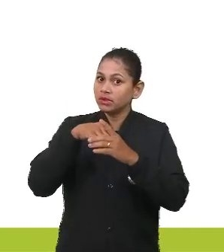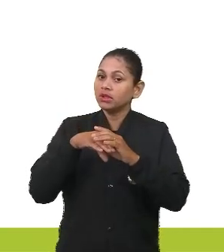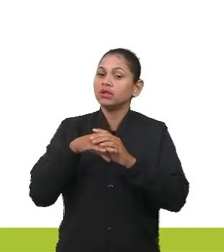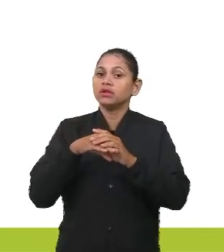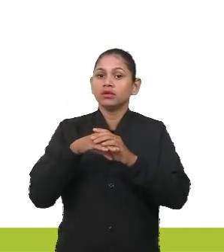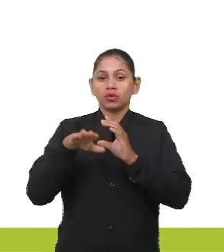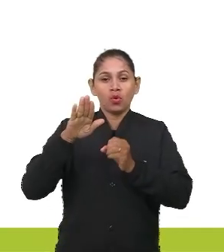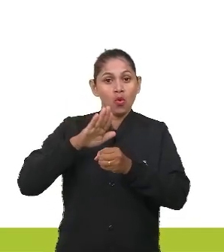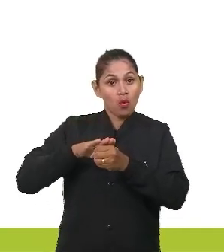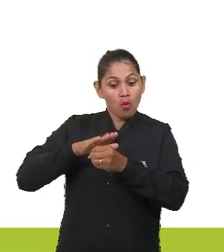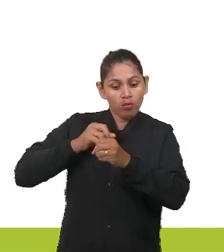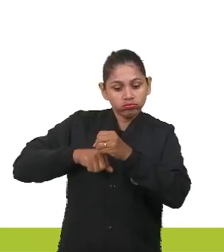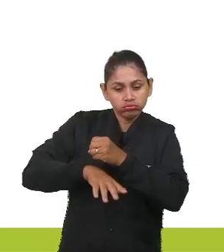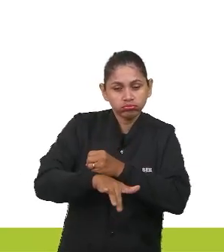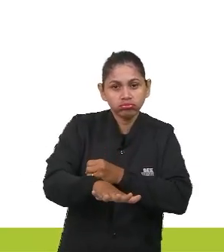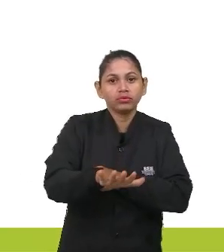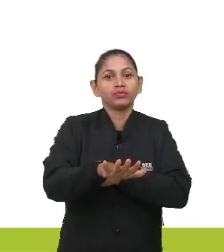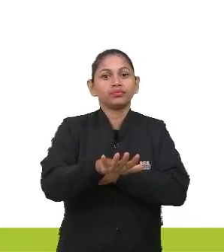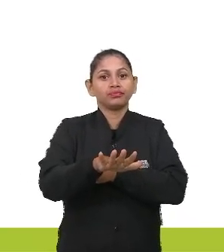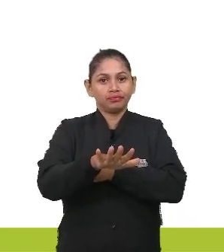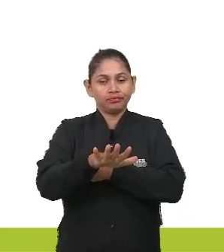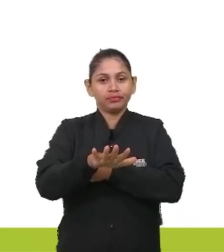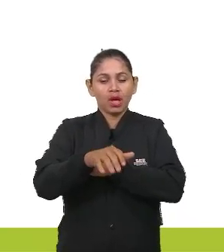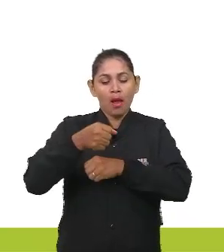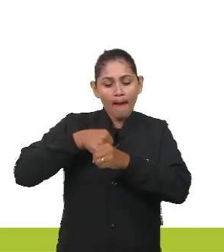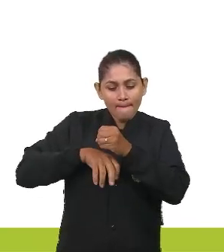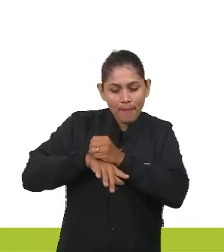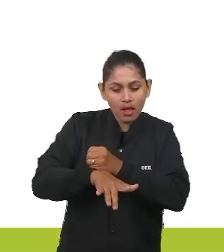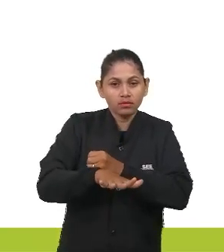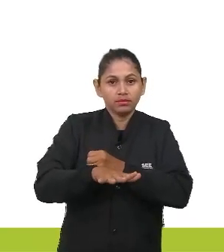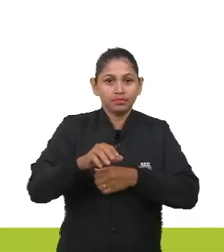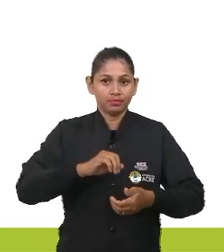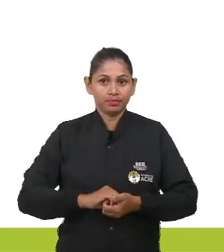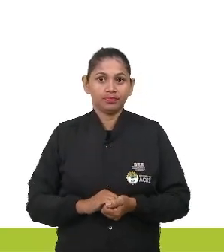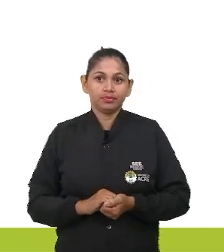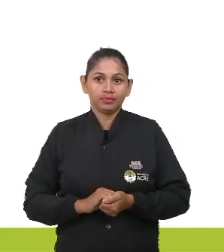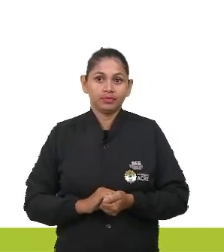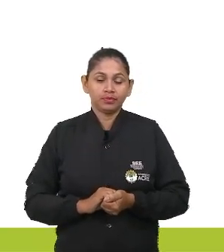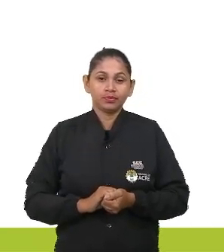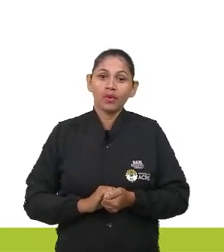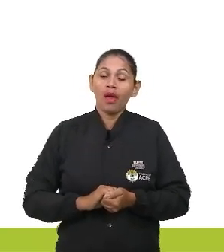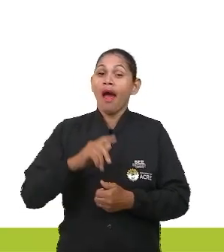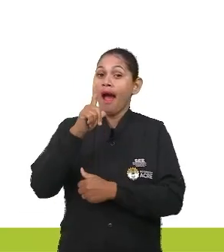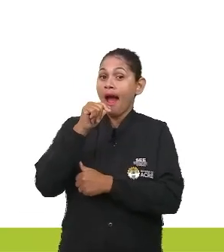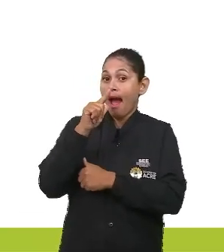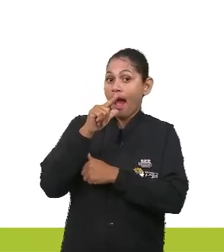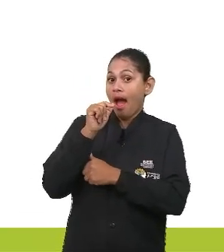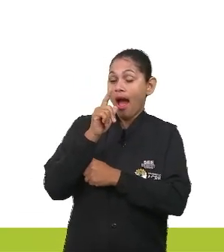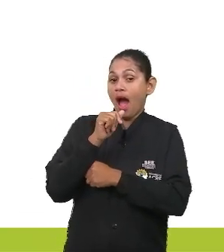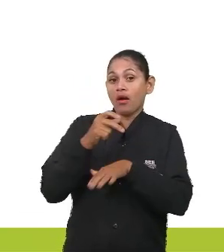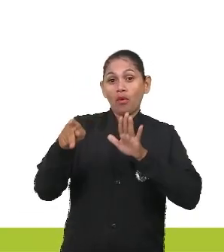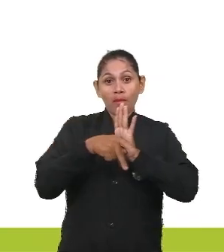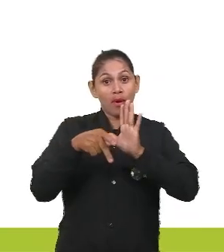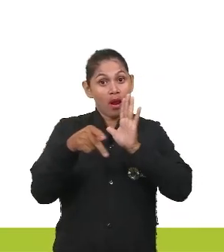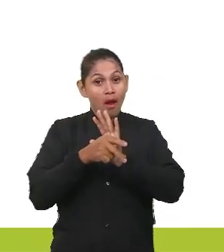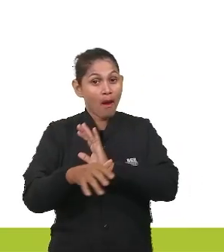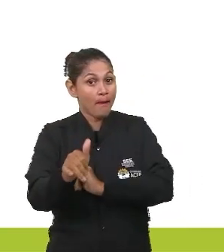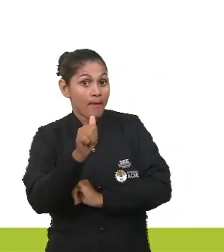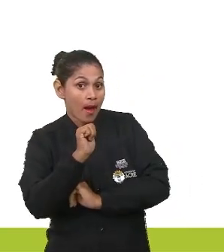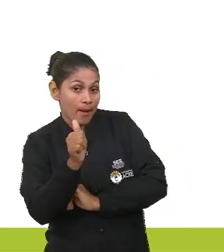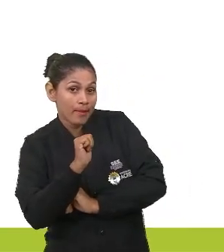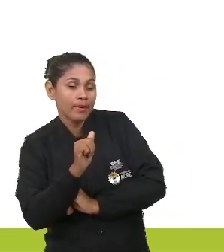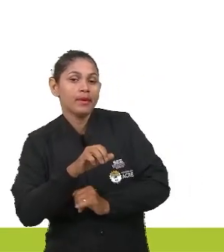básico, né, gente? Esgoto, esgotamento sanitário, abastecimento de água potável, entra dentro do saneamento